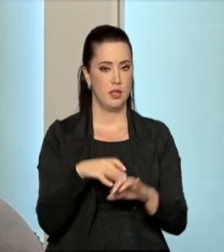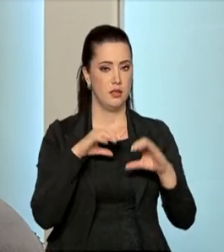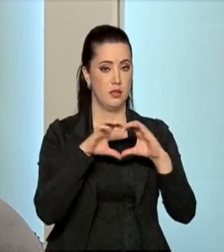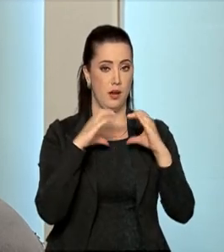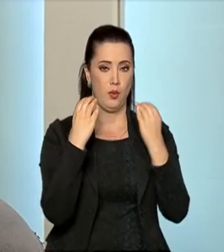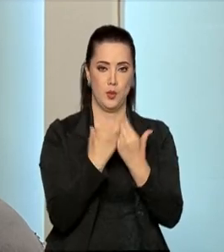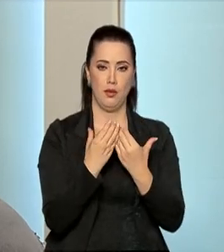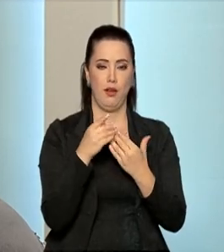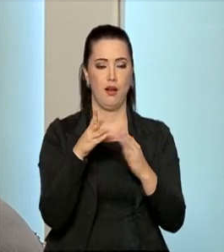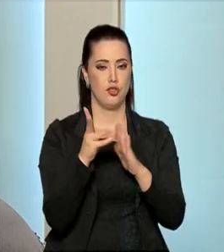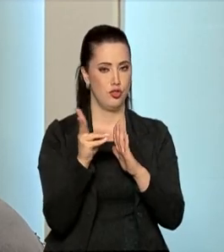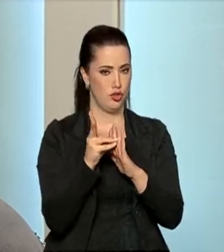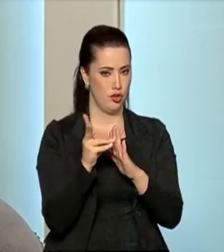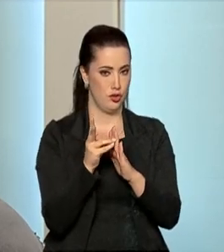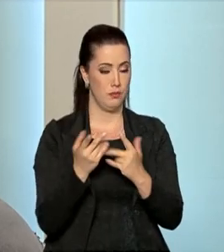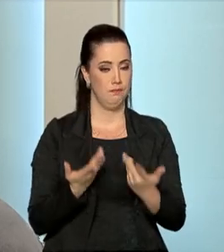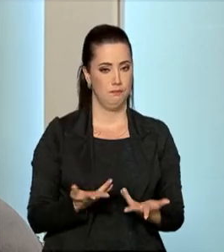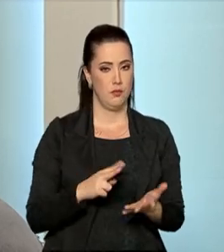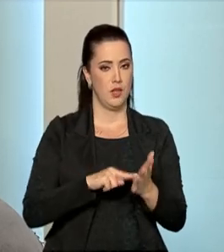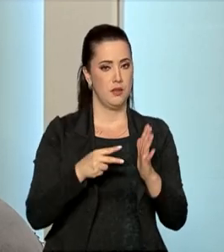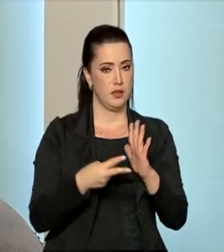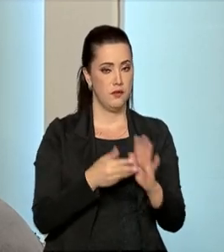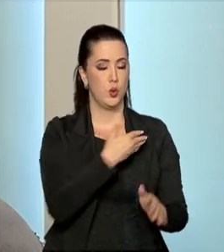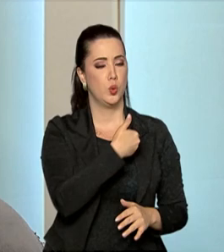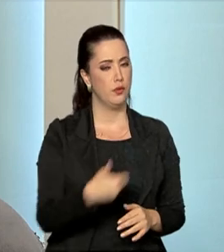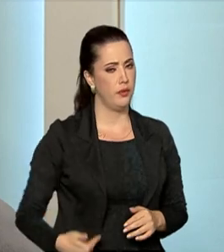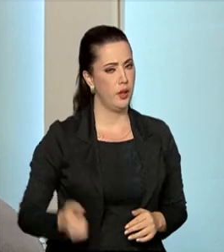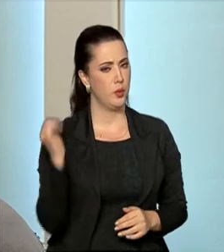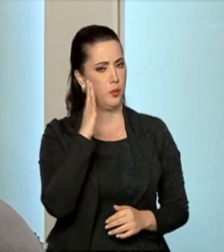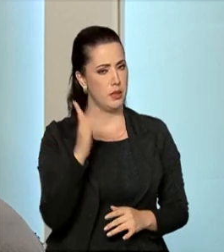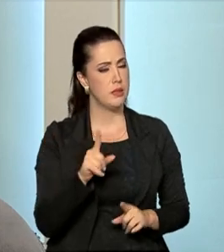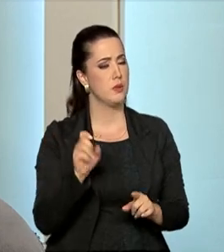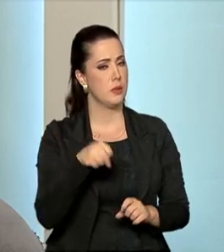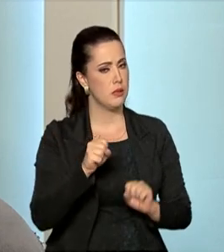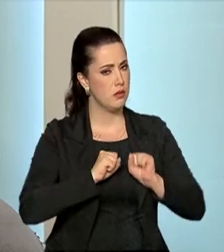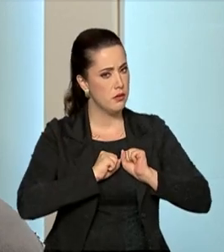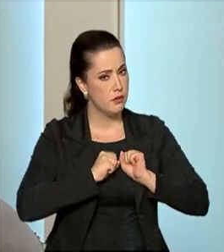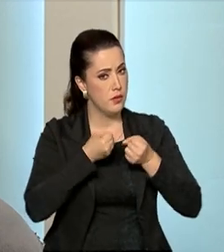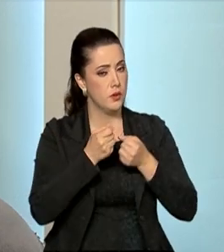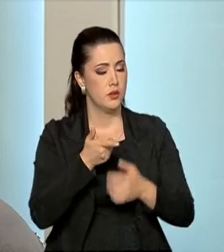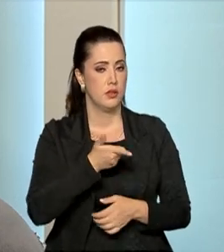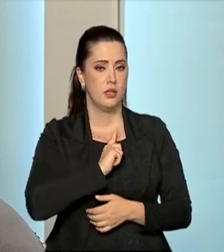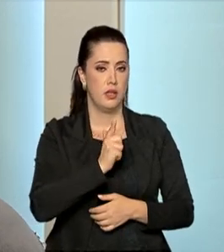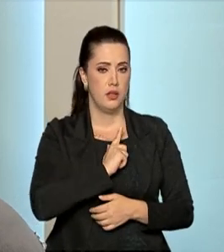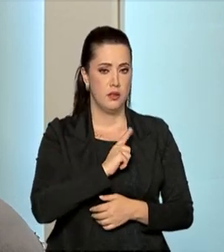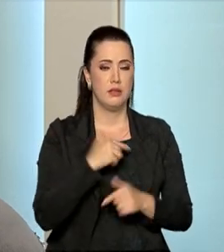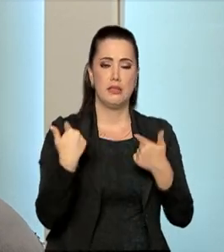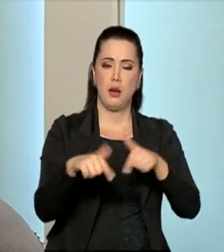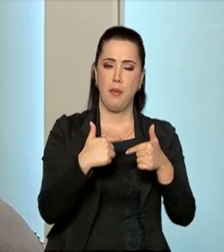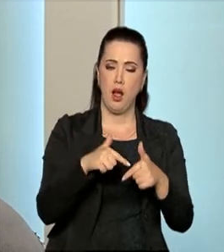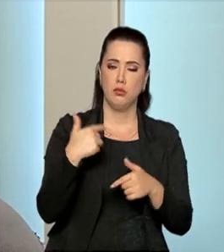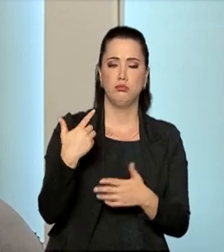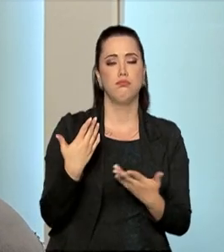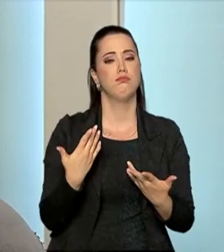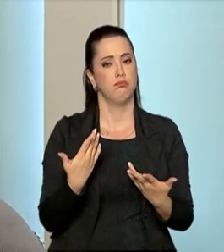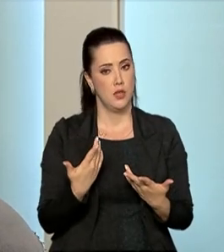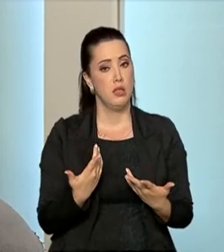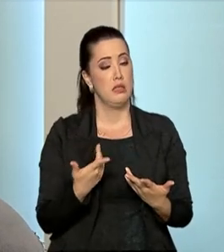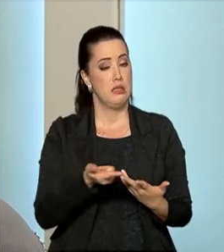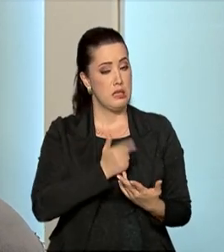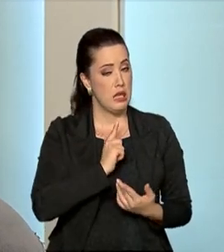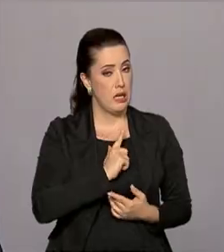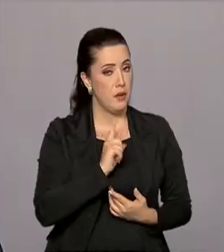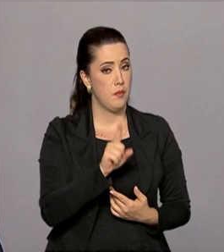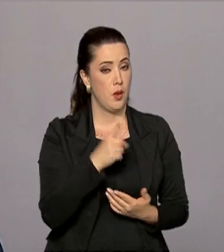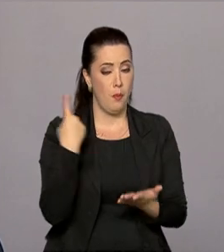comunidades. Ou seja, o governo brasileiro tem se empenhado, tem feito muito, de modo que há um